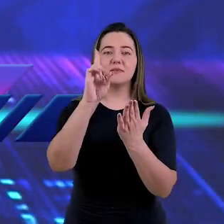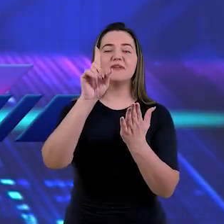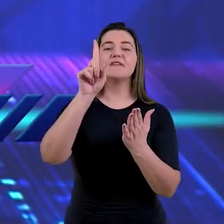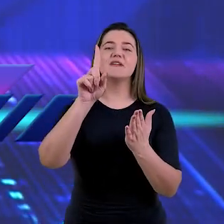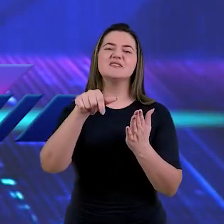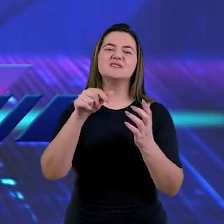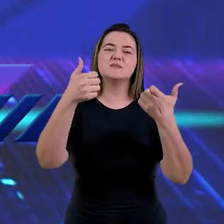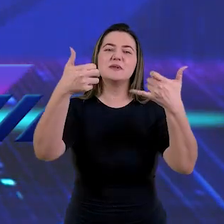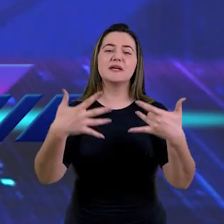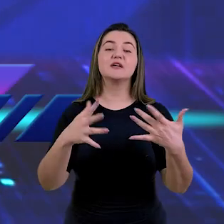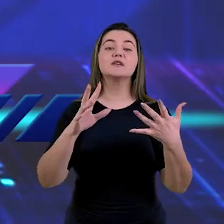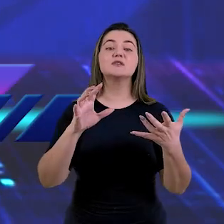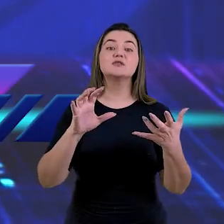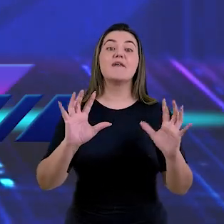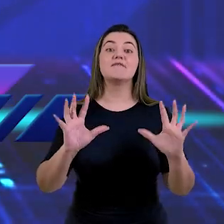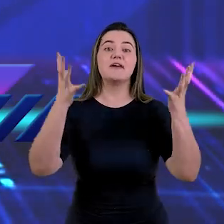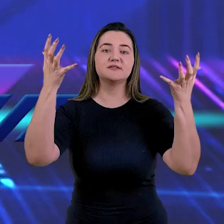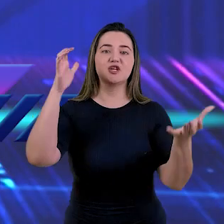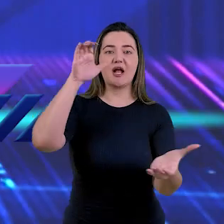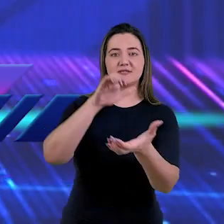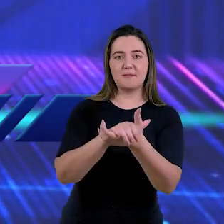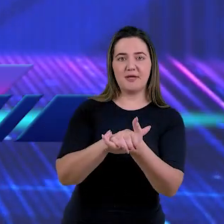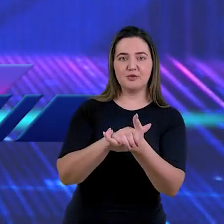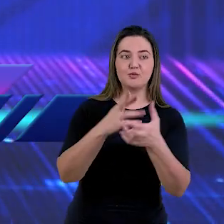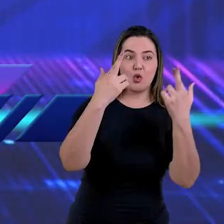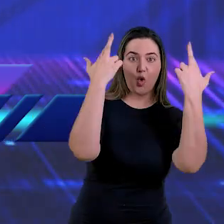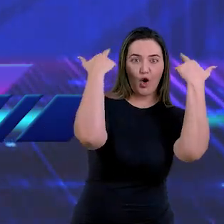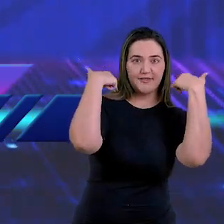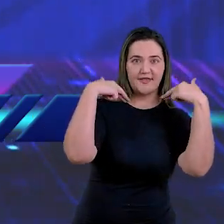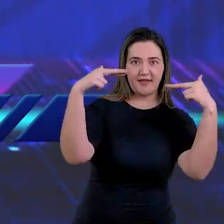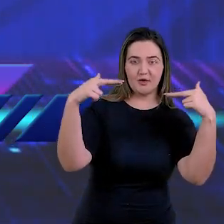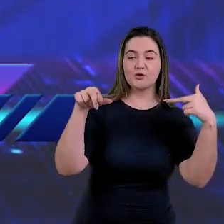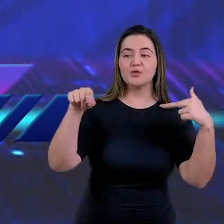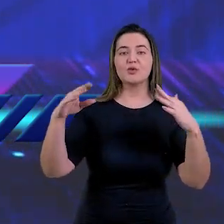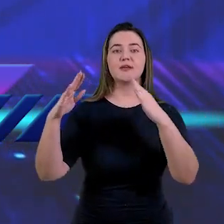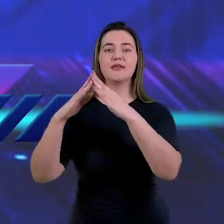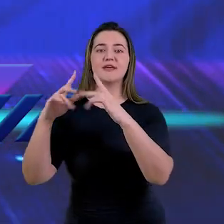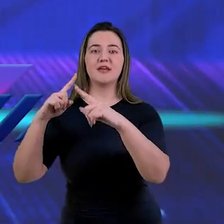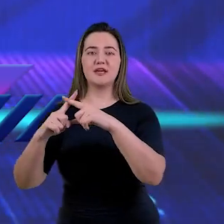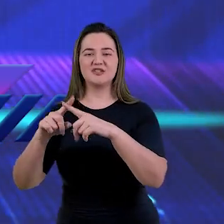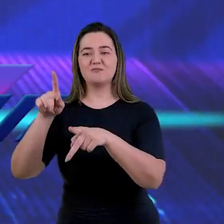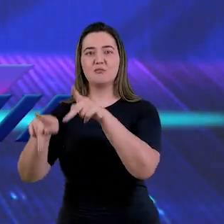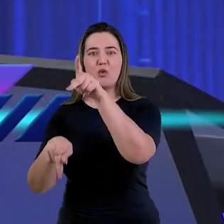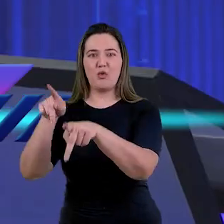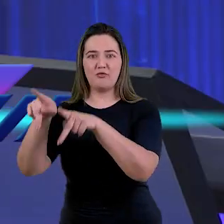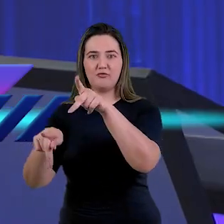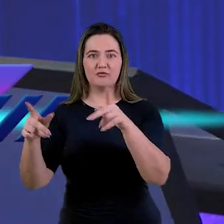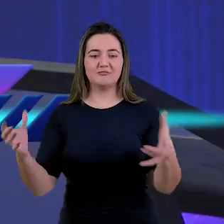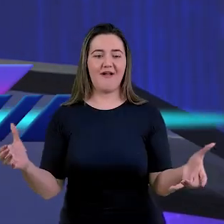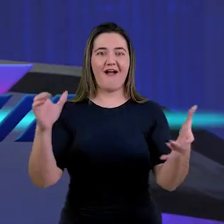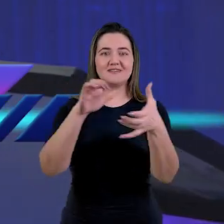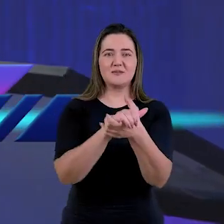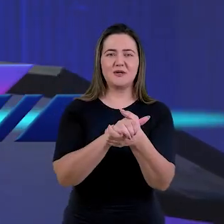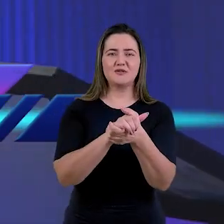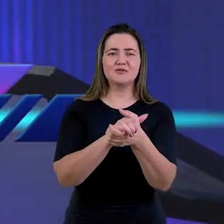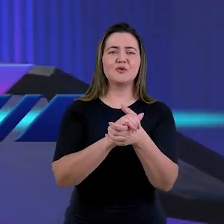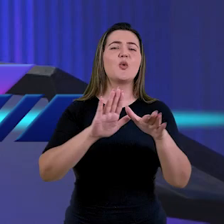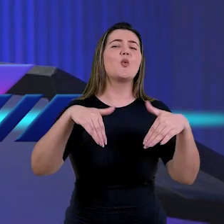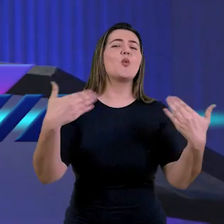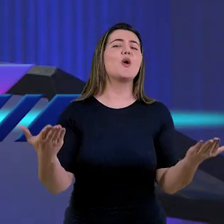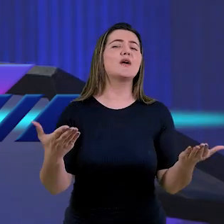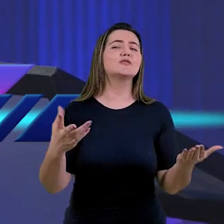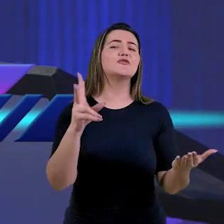entre o Cordeiro e o seu povo e a sua igreja. Quando ocorrerá